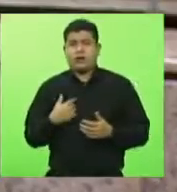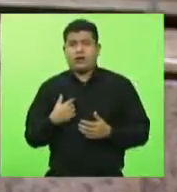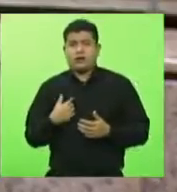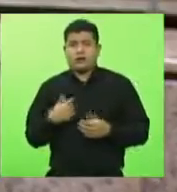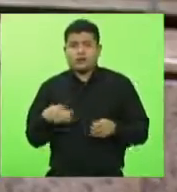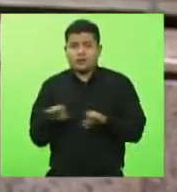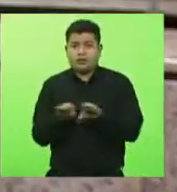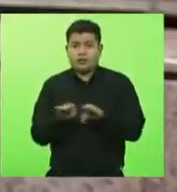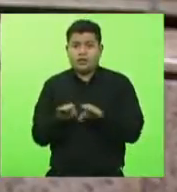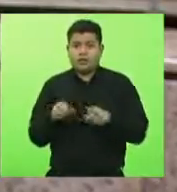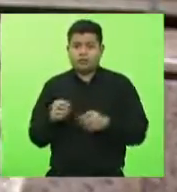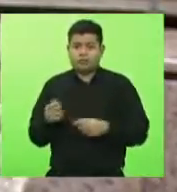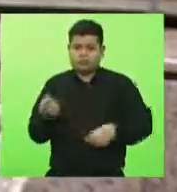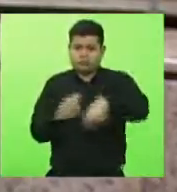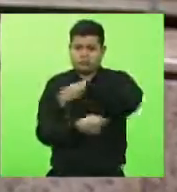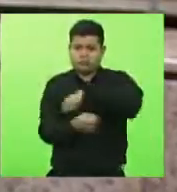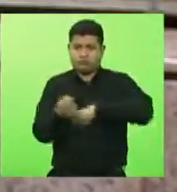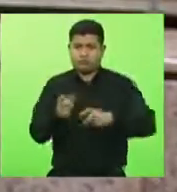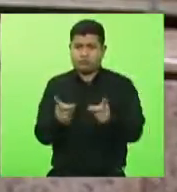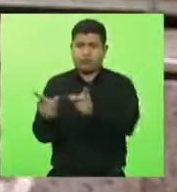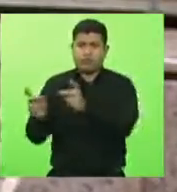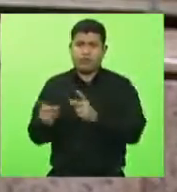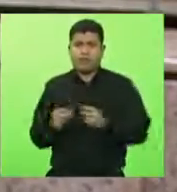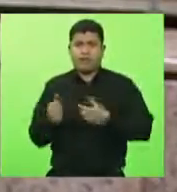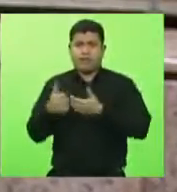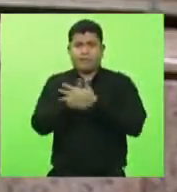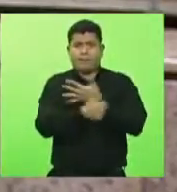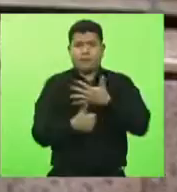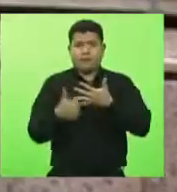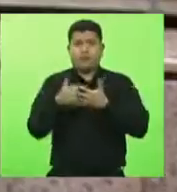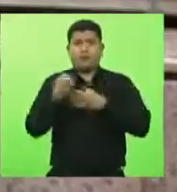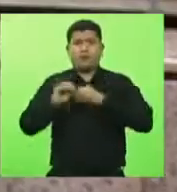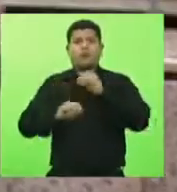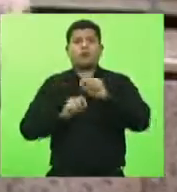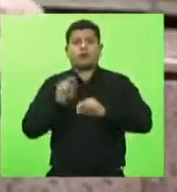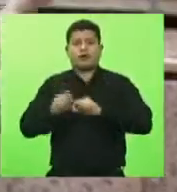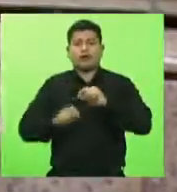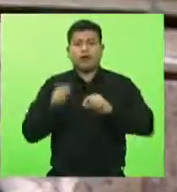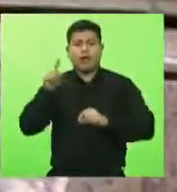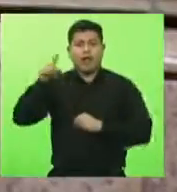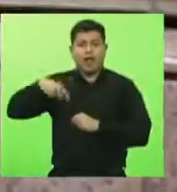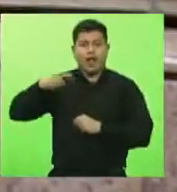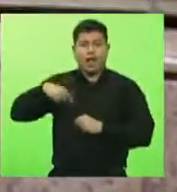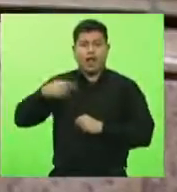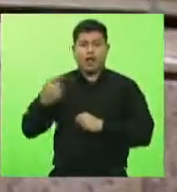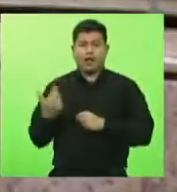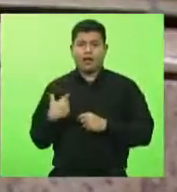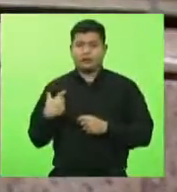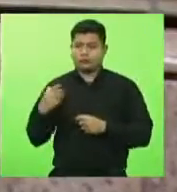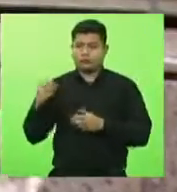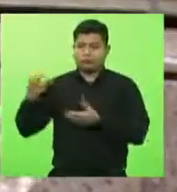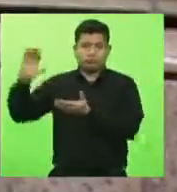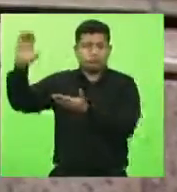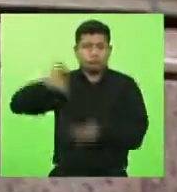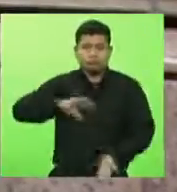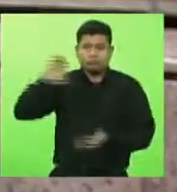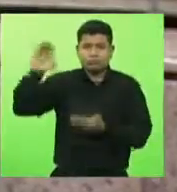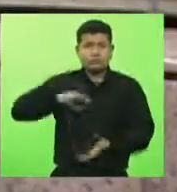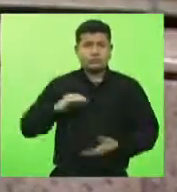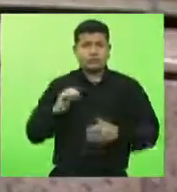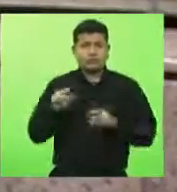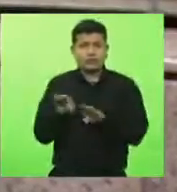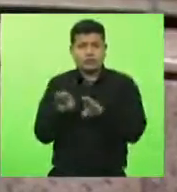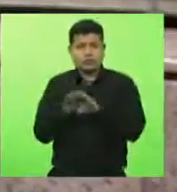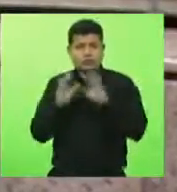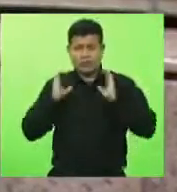comércio. Mercosul é isso, Mercosul é container, Mercosul são possibilidades, mas Mercosul também é cidadão. Por isso,